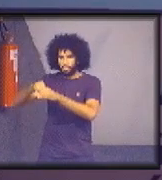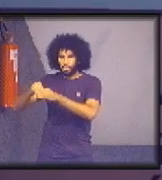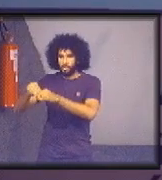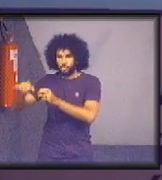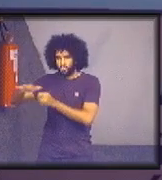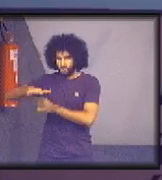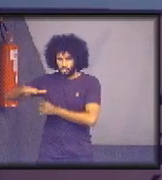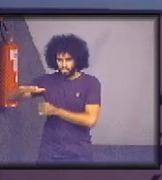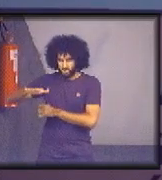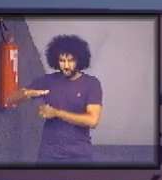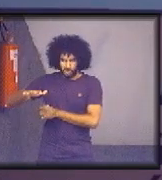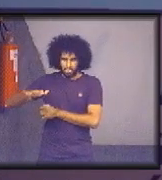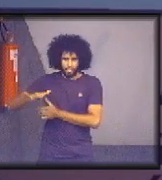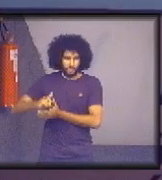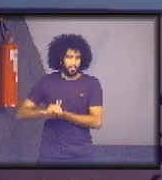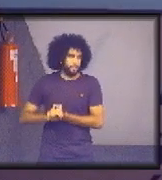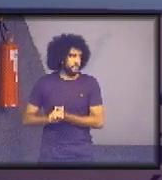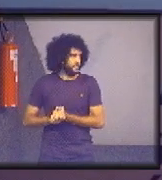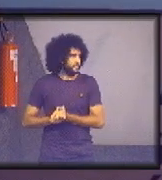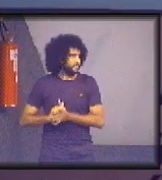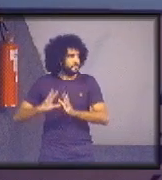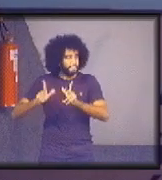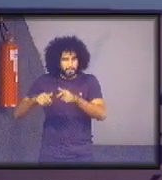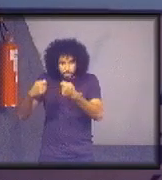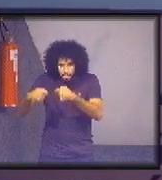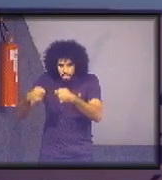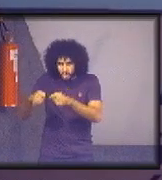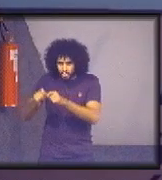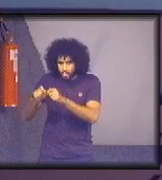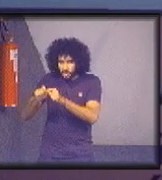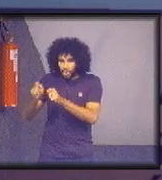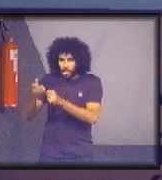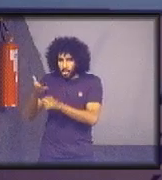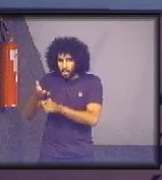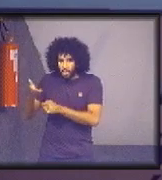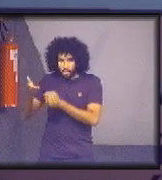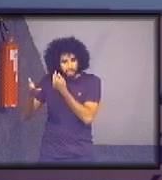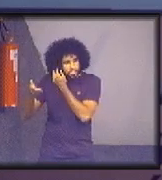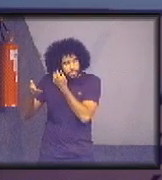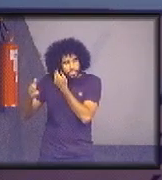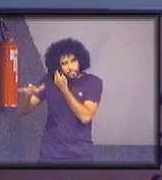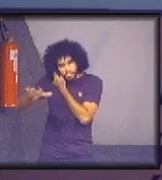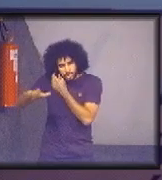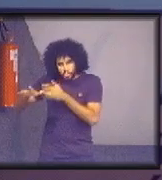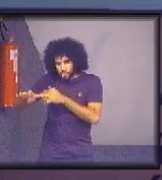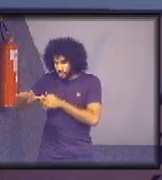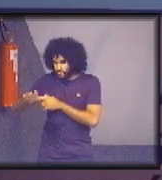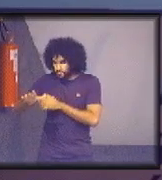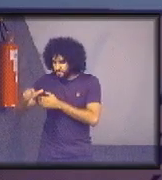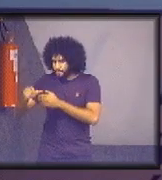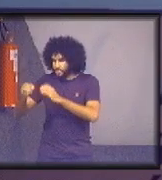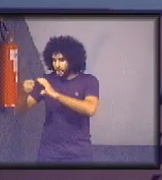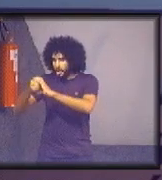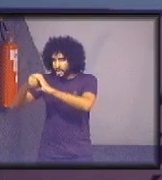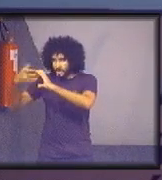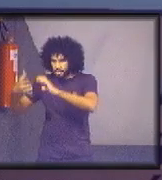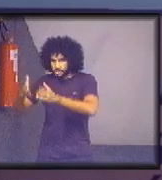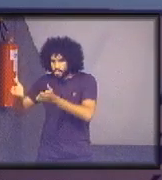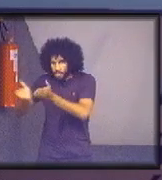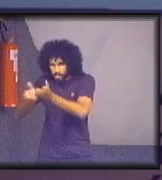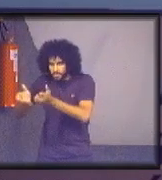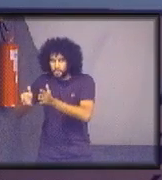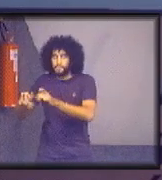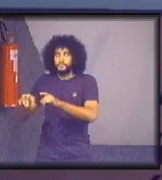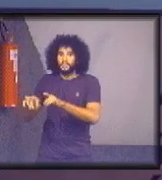entre as atribuições, todas as ações que devem ser feitas pelo setor para cuidar da pauta de acessibilidade. Aí vai chegar uma outra